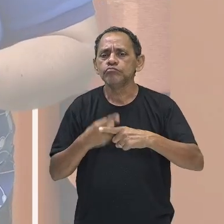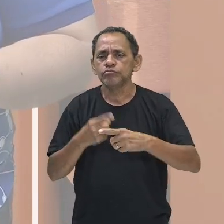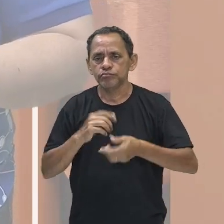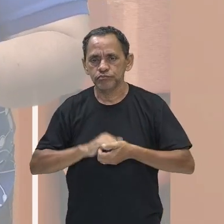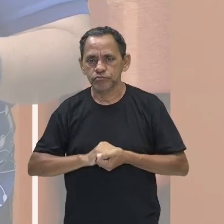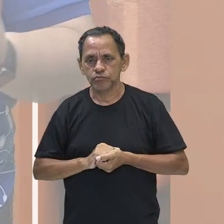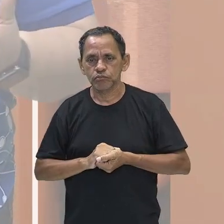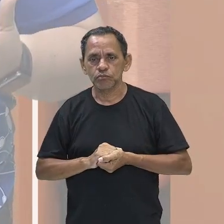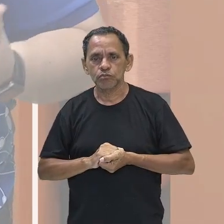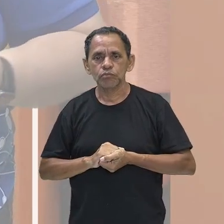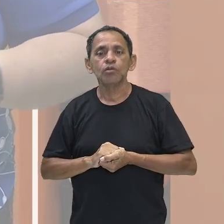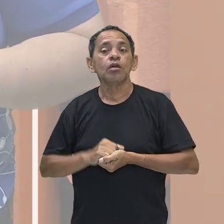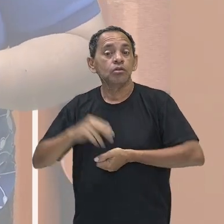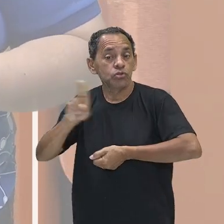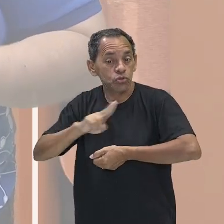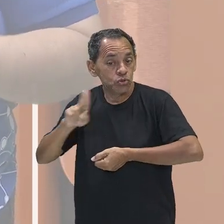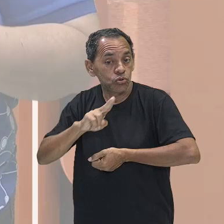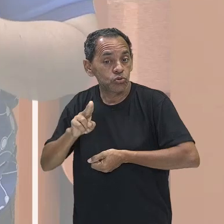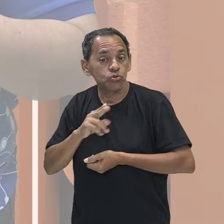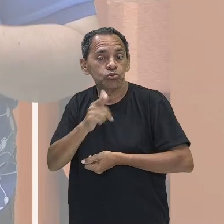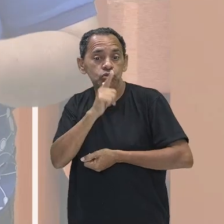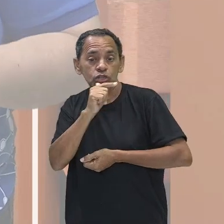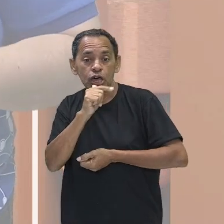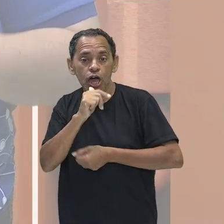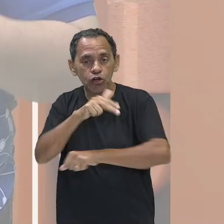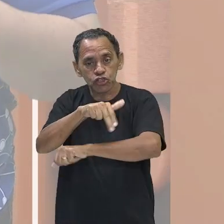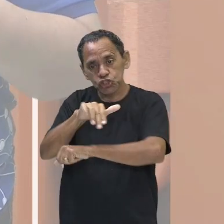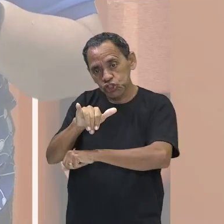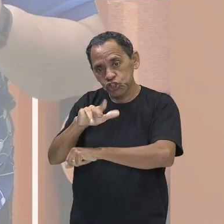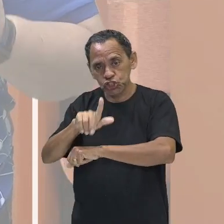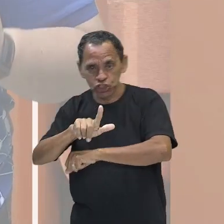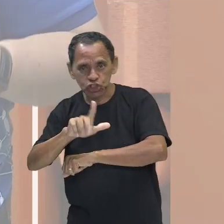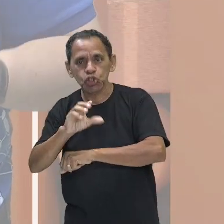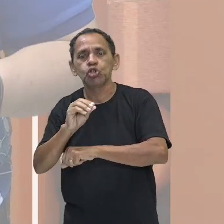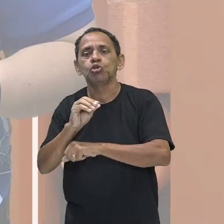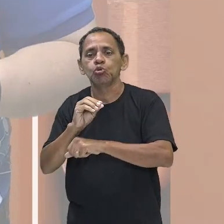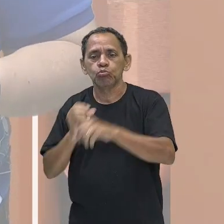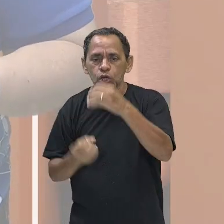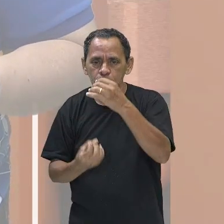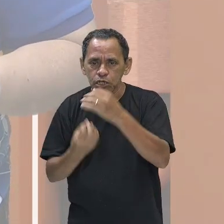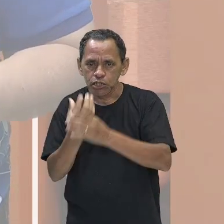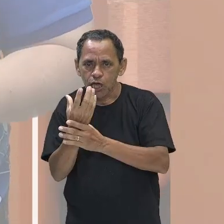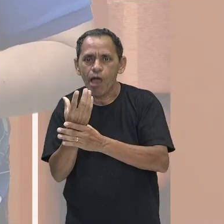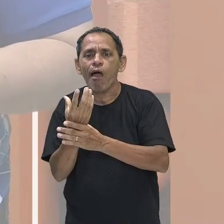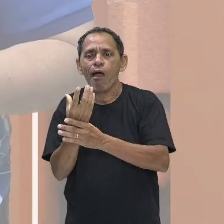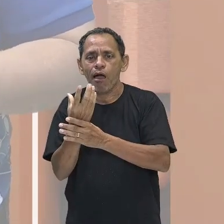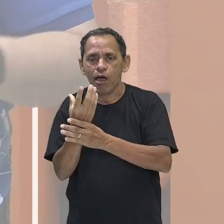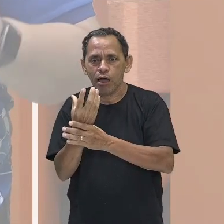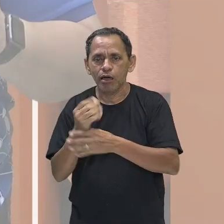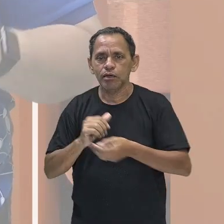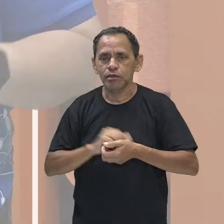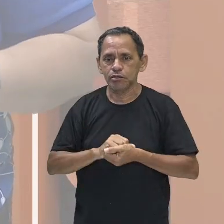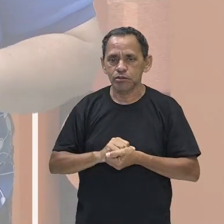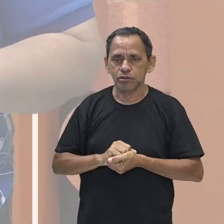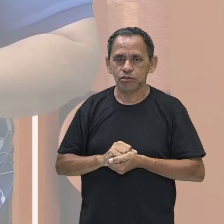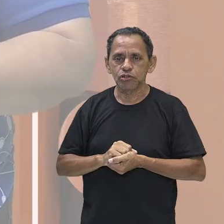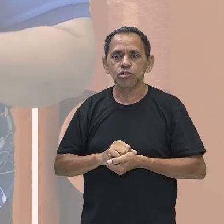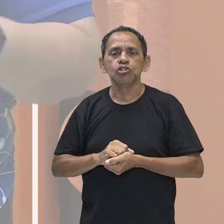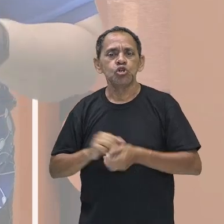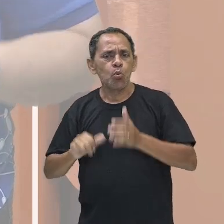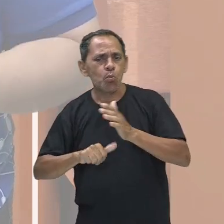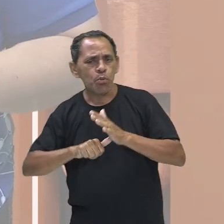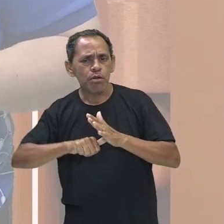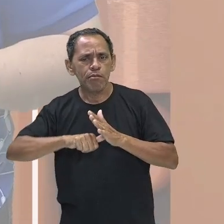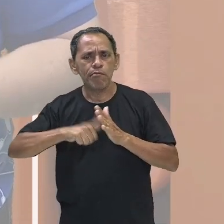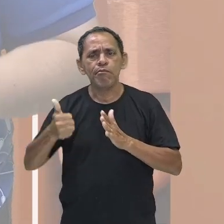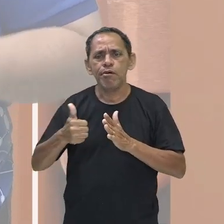se utilizam, então, das águas do rio Nilo para poder, aí, formar os primeiros nomos, tá? Até a gente, então, fazer aí o